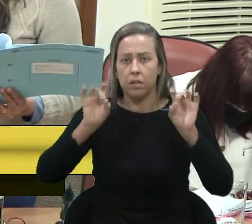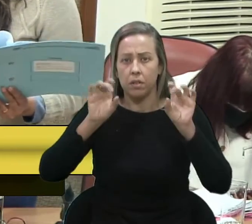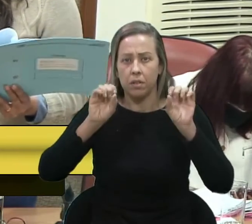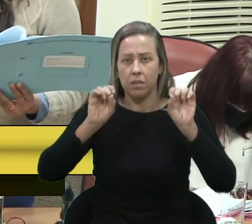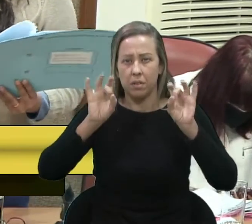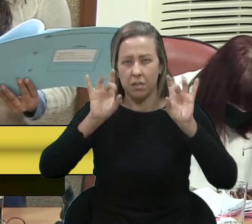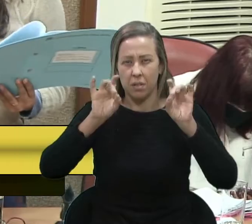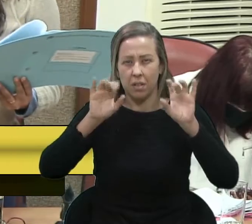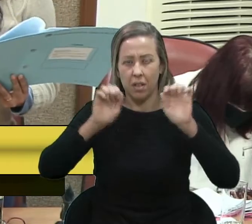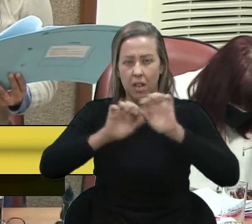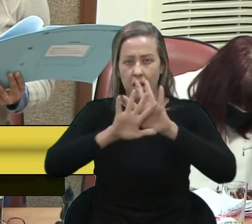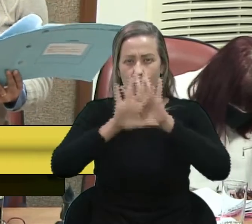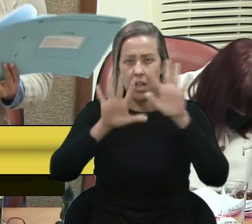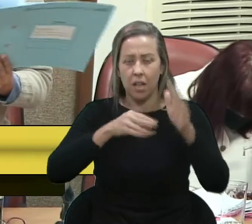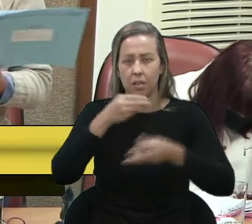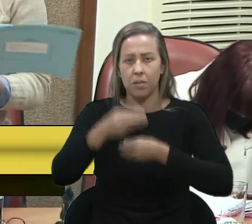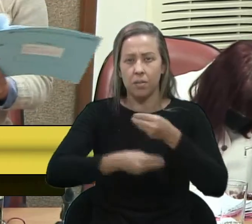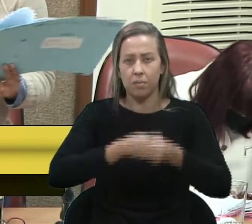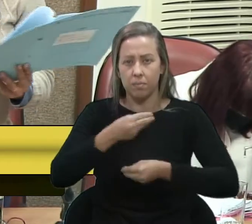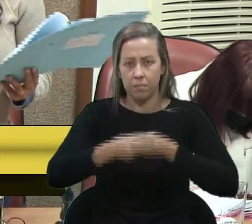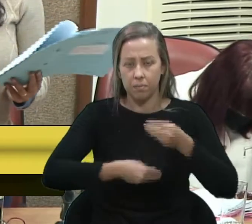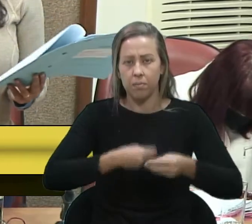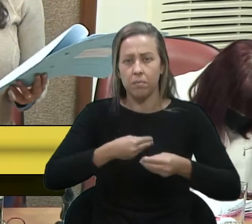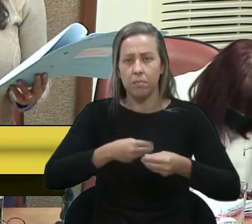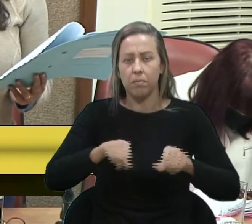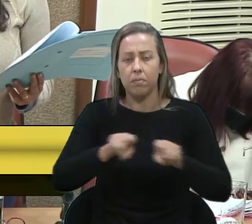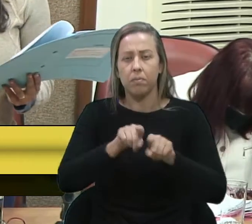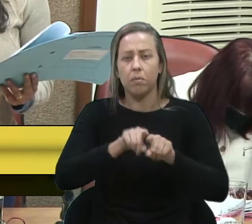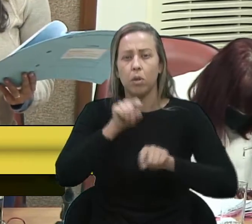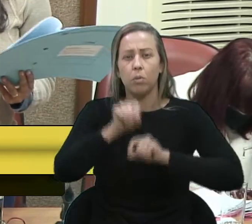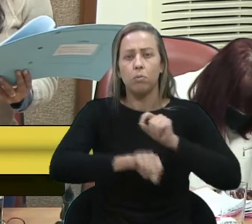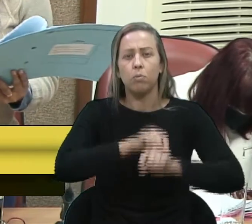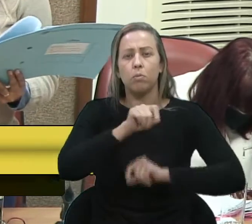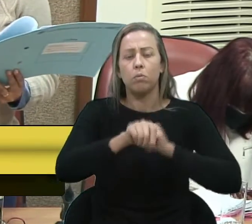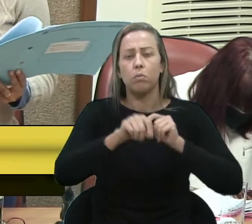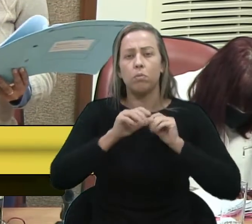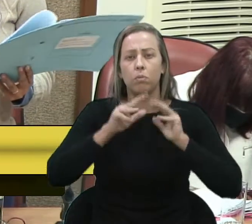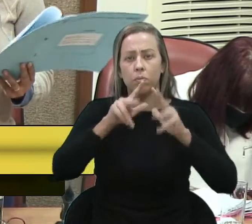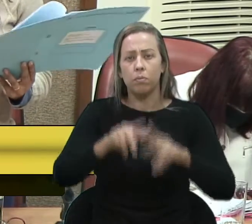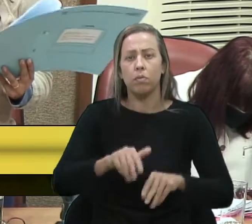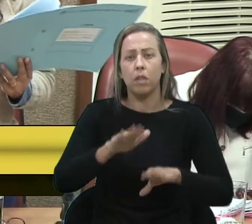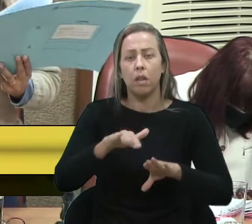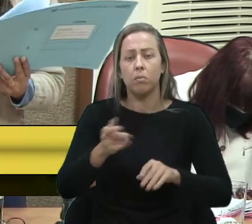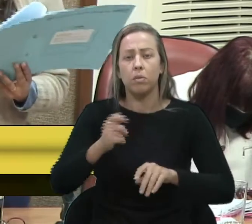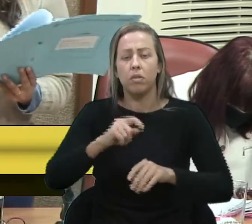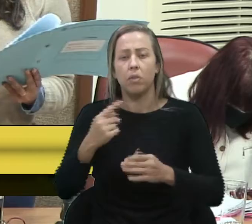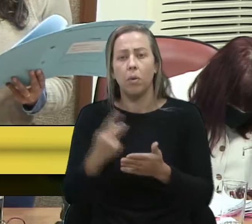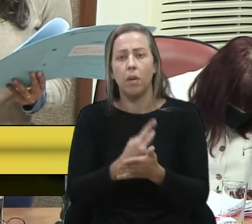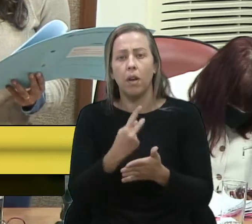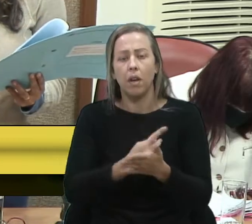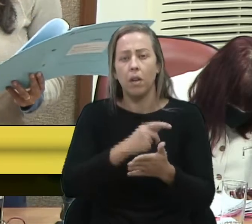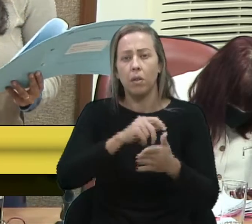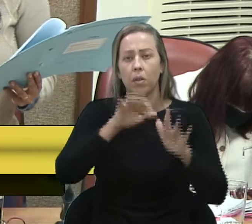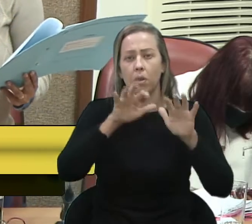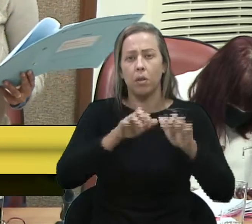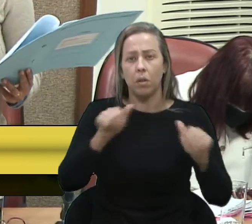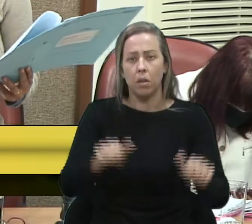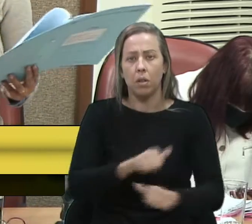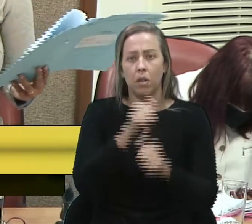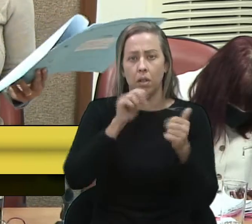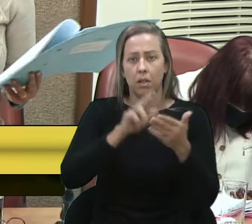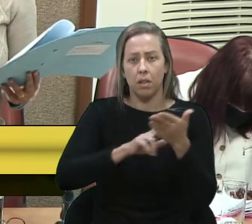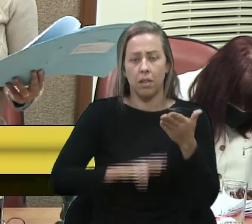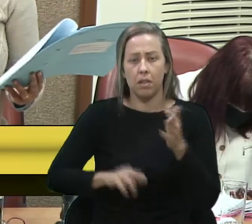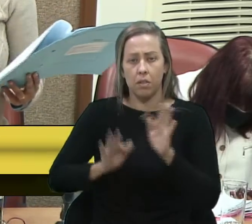justificativa, pela exposição de motivos, eu entendo que talvez tenha erro na escrita aqui, talvez melhorando na redação